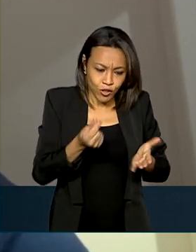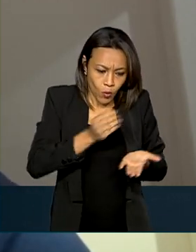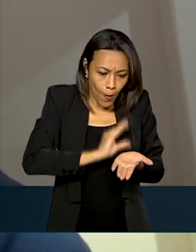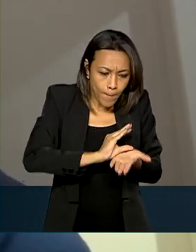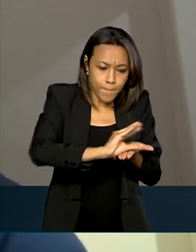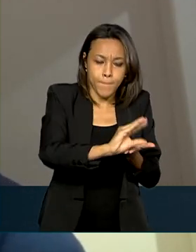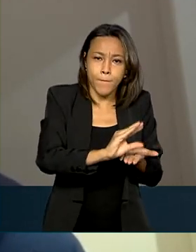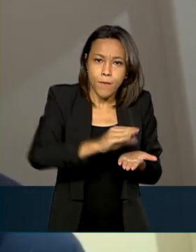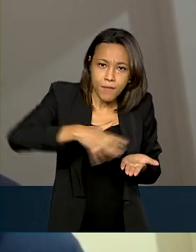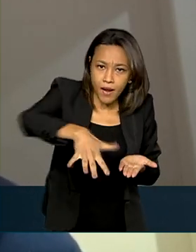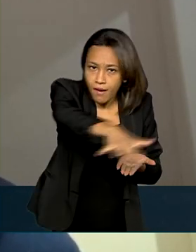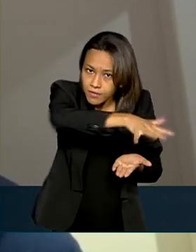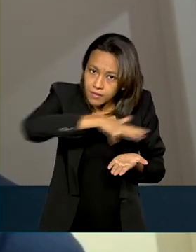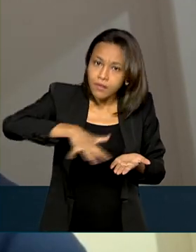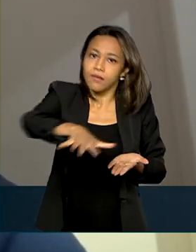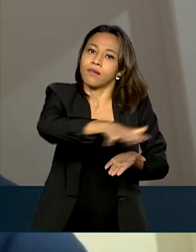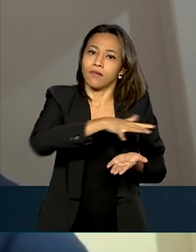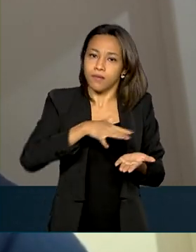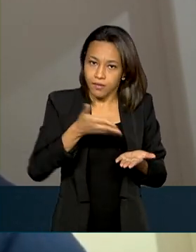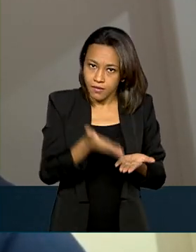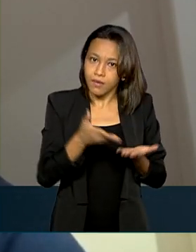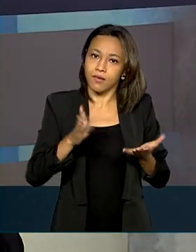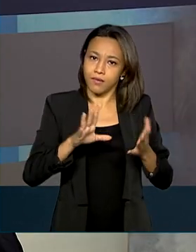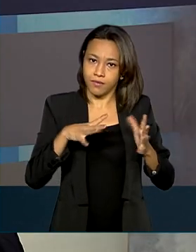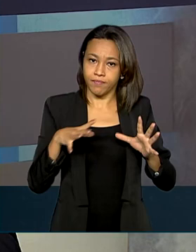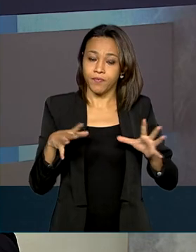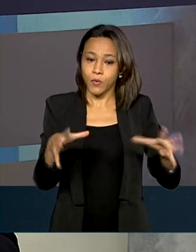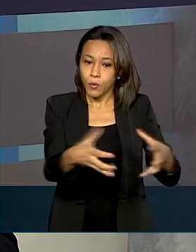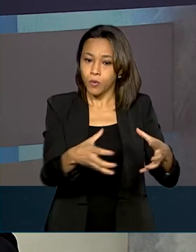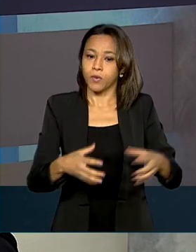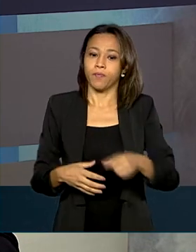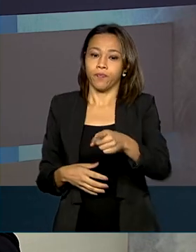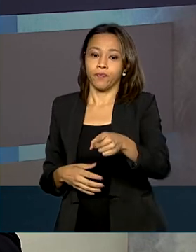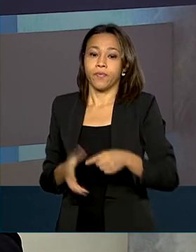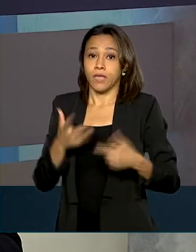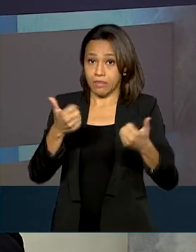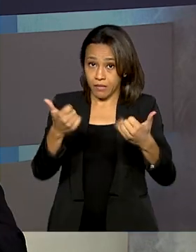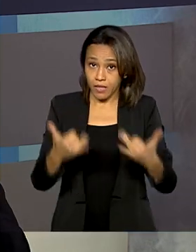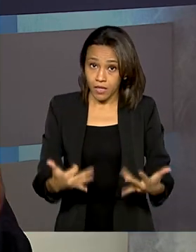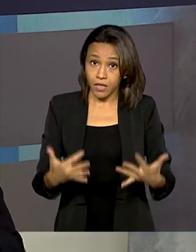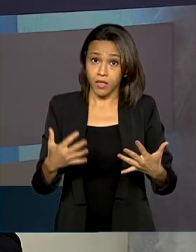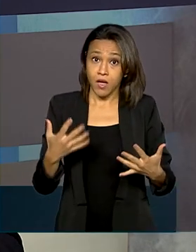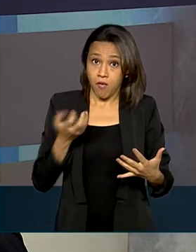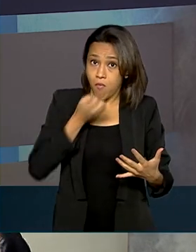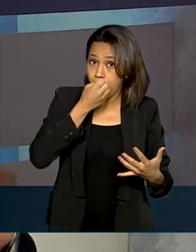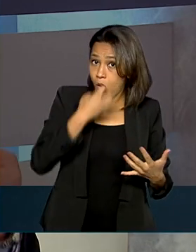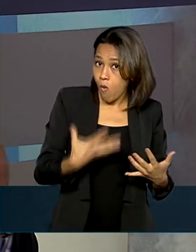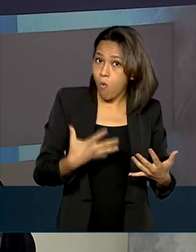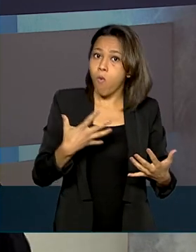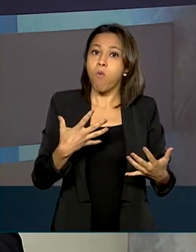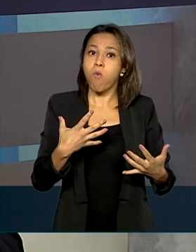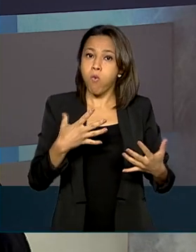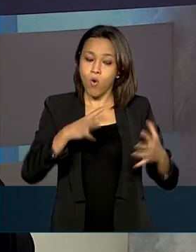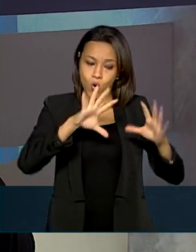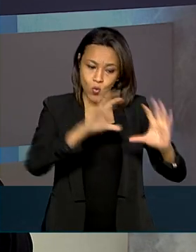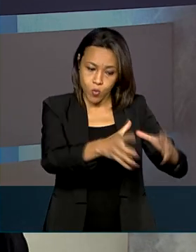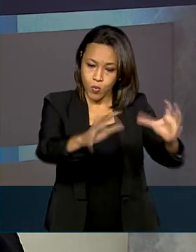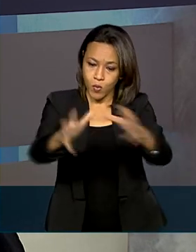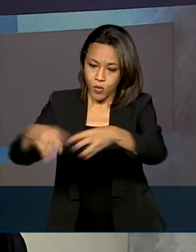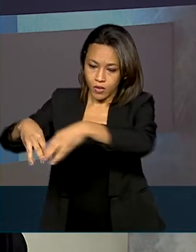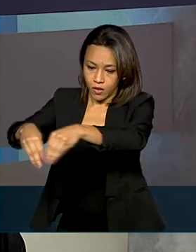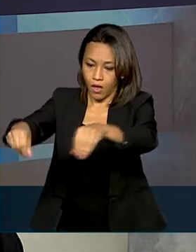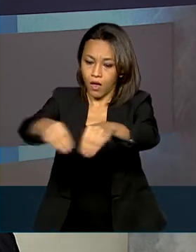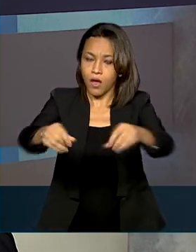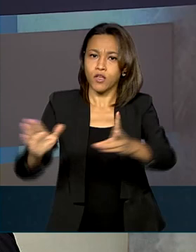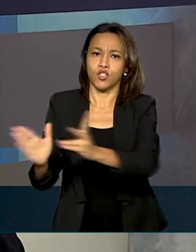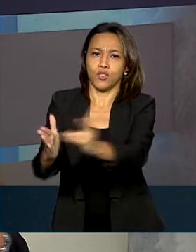recurso nessas atividades familiares. Hoje eles estão numa atividade muito boa, dentro da terra indígena, que gira